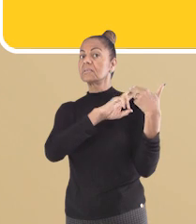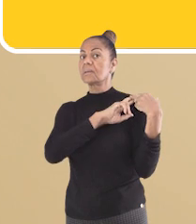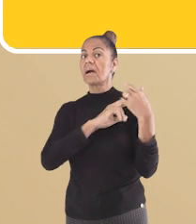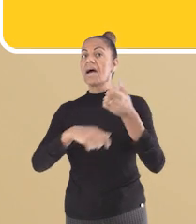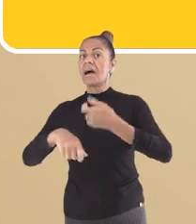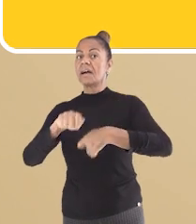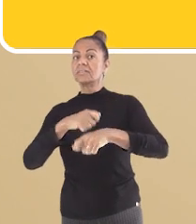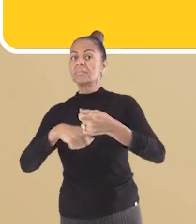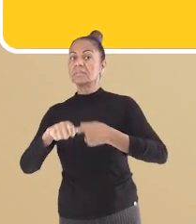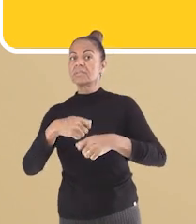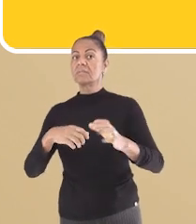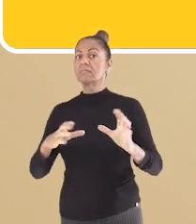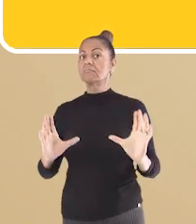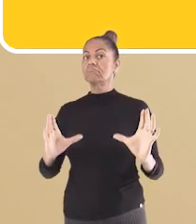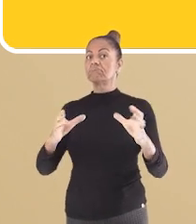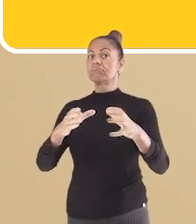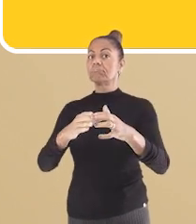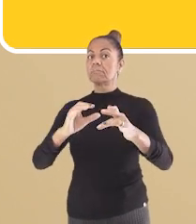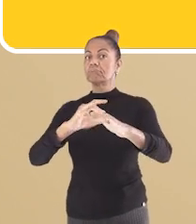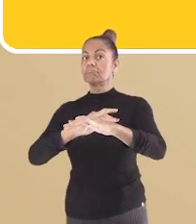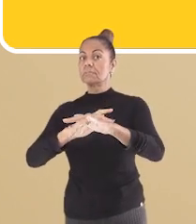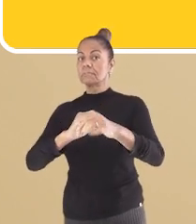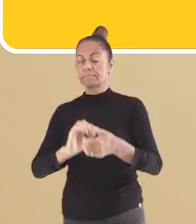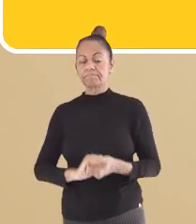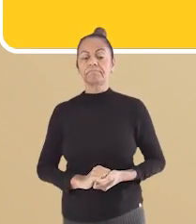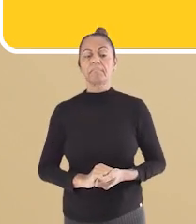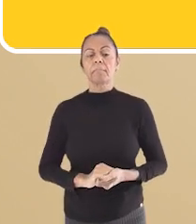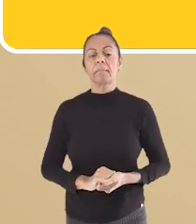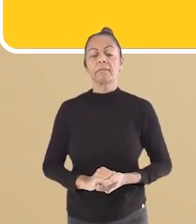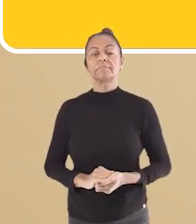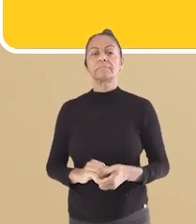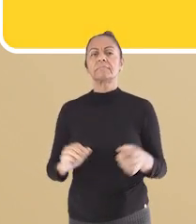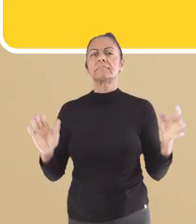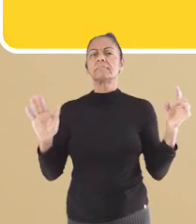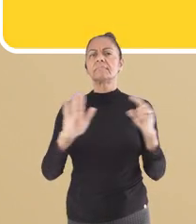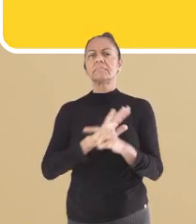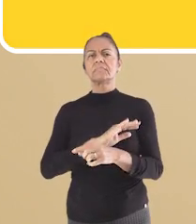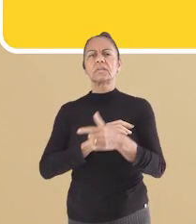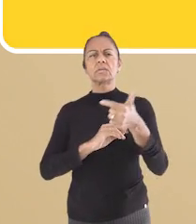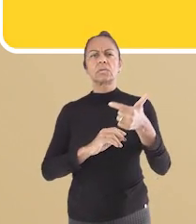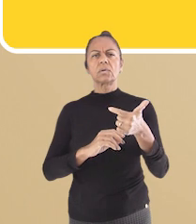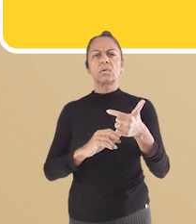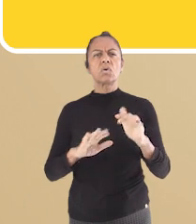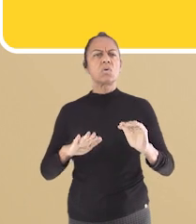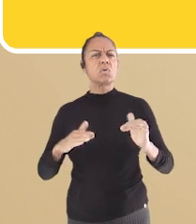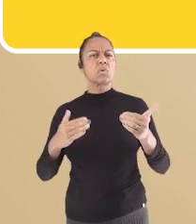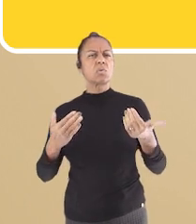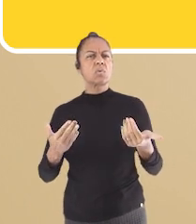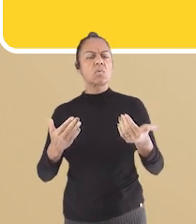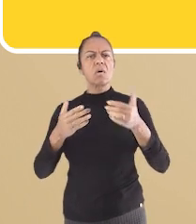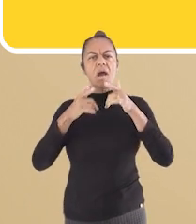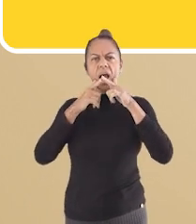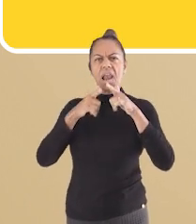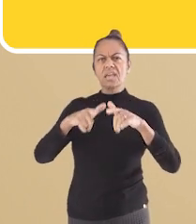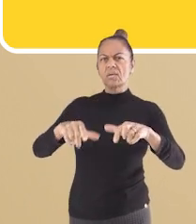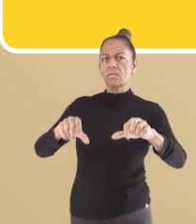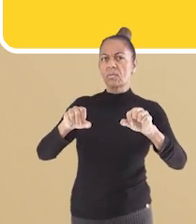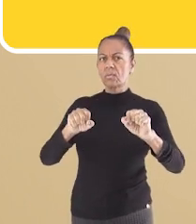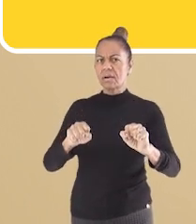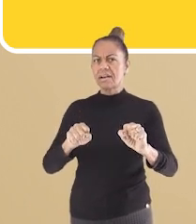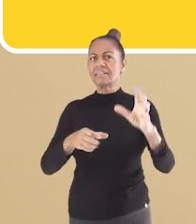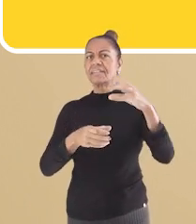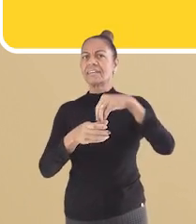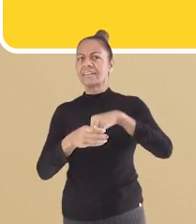as pessoas responsáveis pela administração de um município. Questão 2. Qual é a